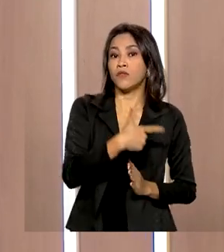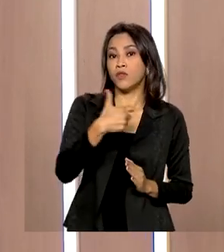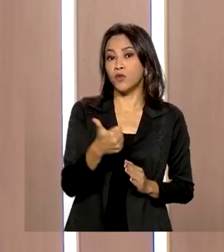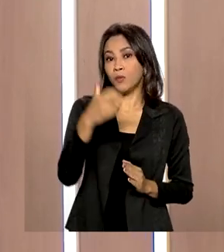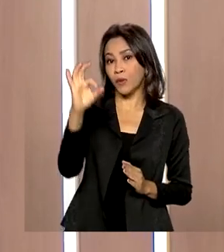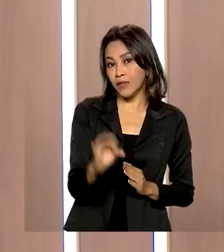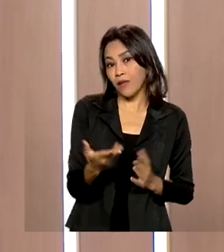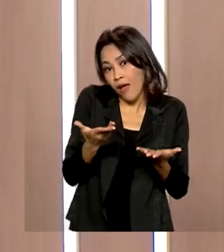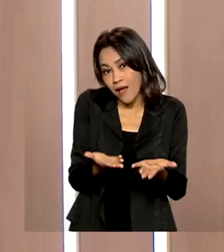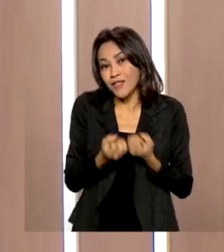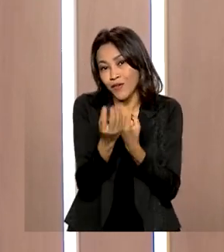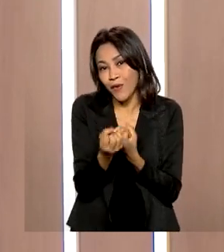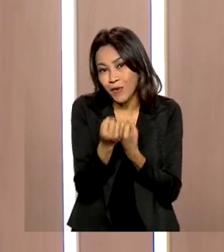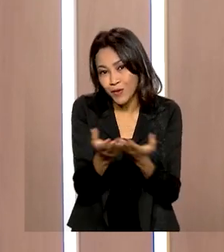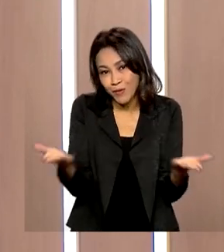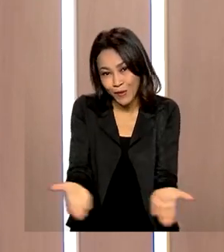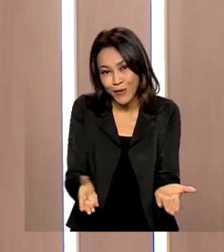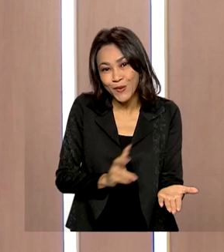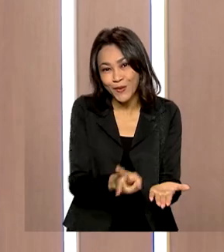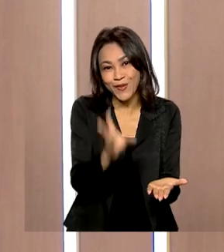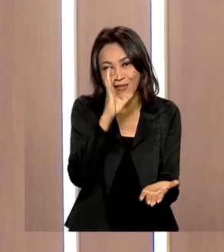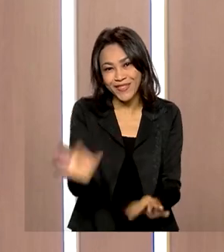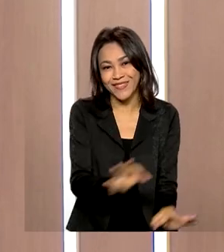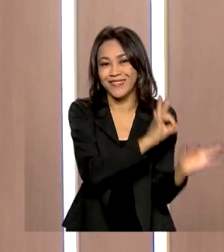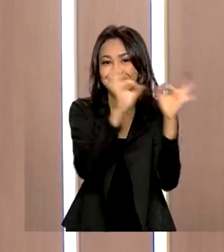Essa é a informação que nós tínhamos para hoje. Continue conosco. Tenha um ótimo dia.